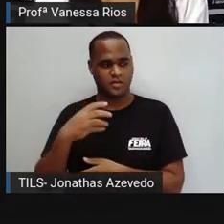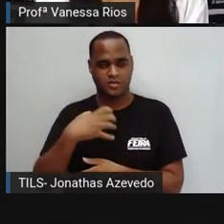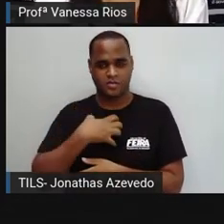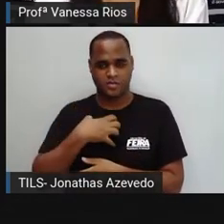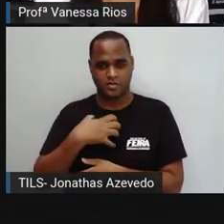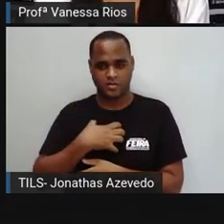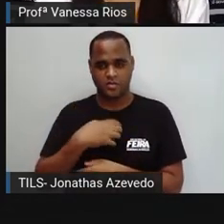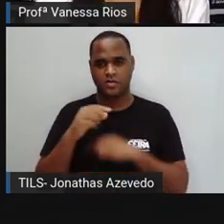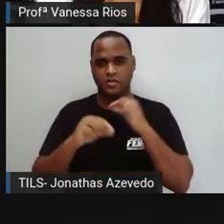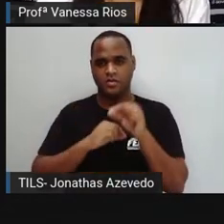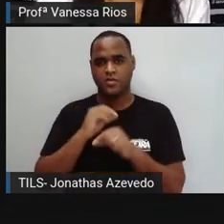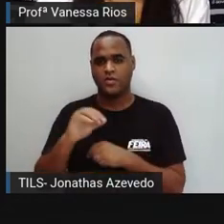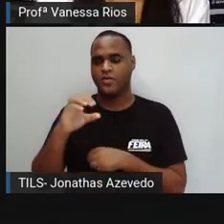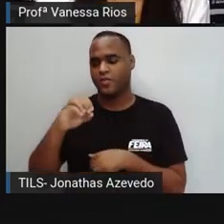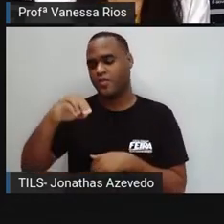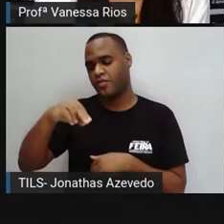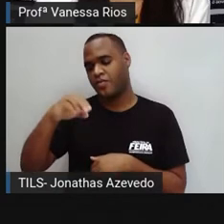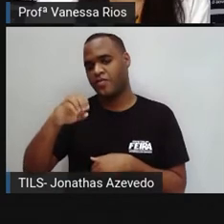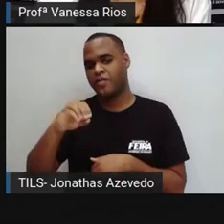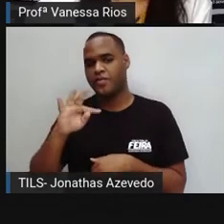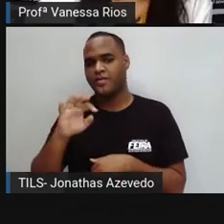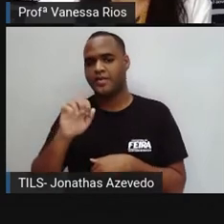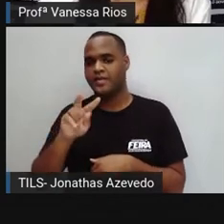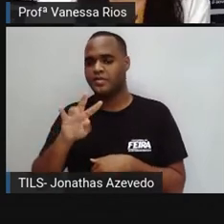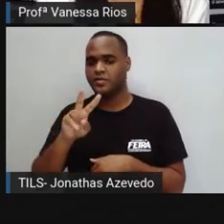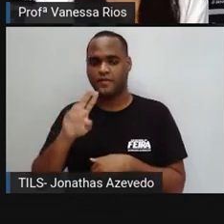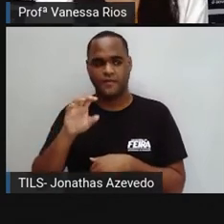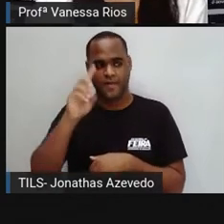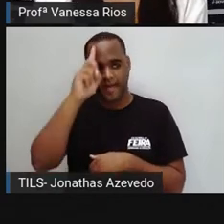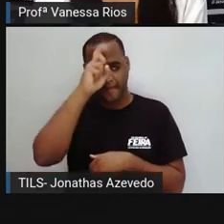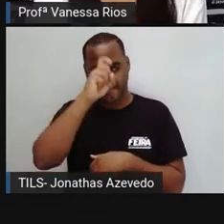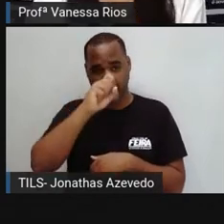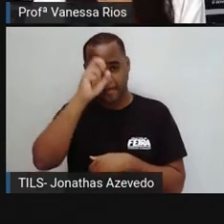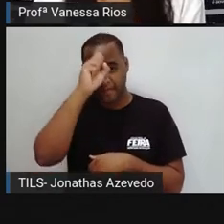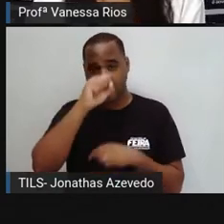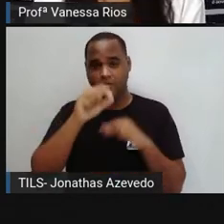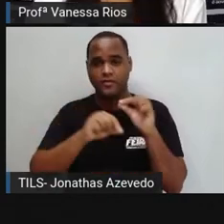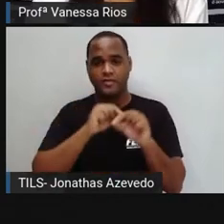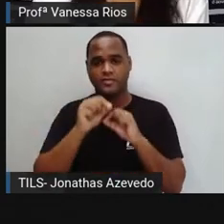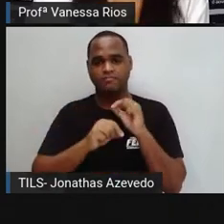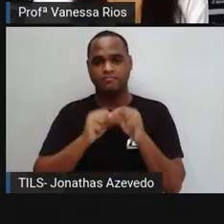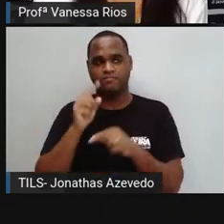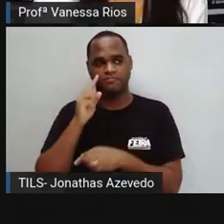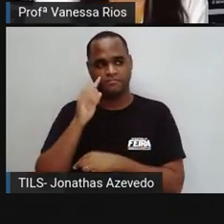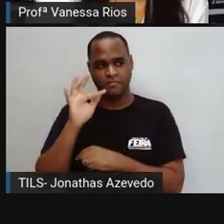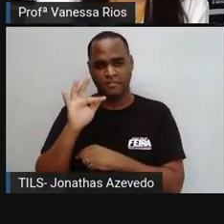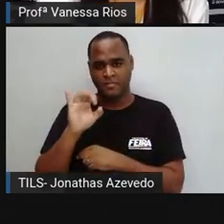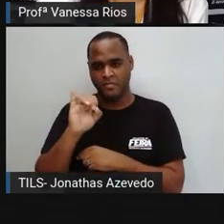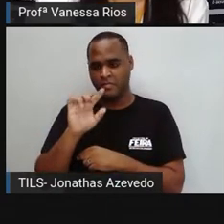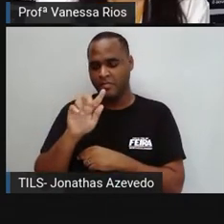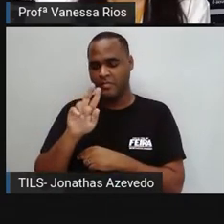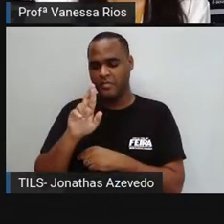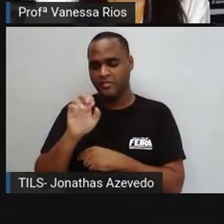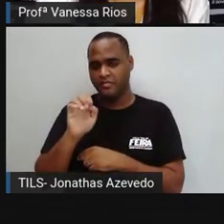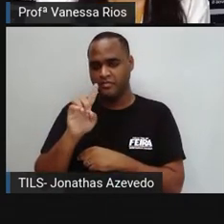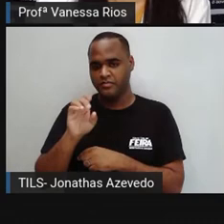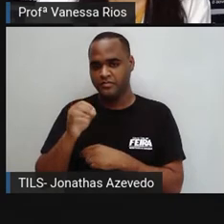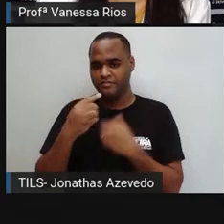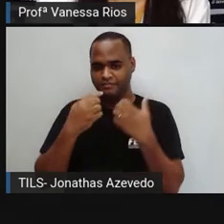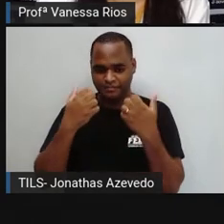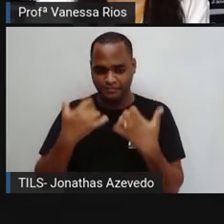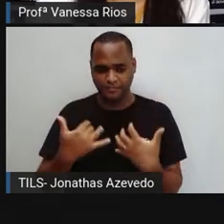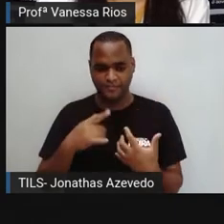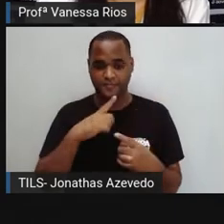sentido conotativo, ou que a gente acabou de aprender no sentido figurado. As